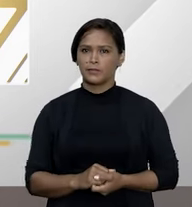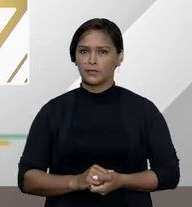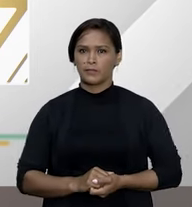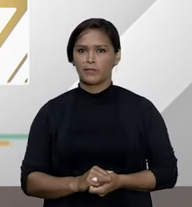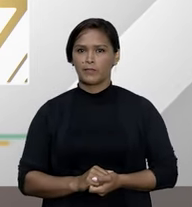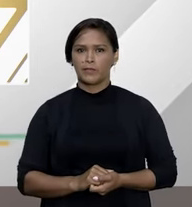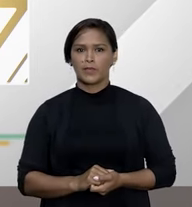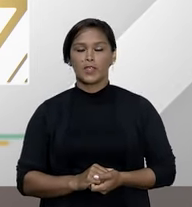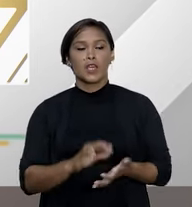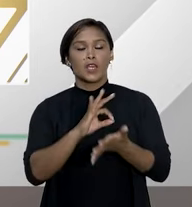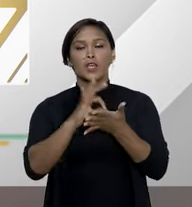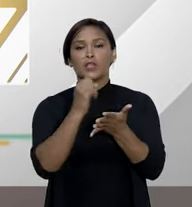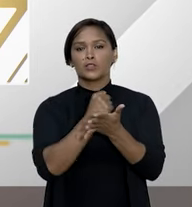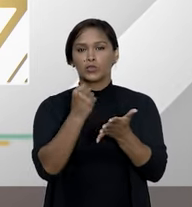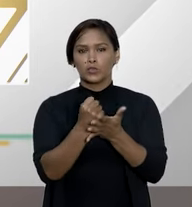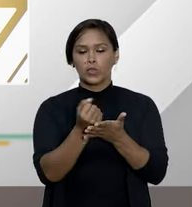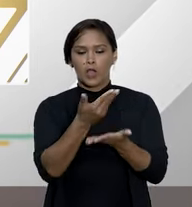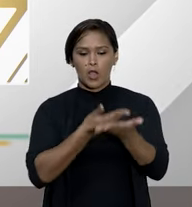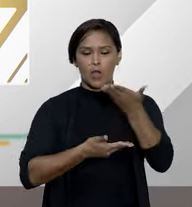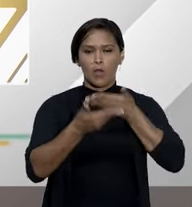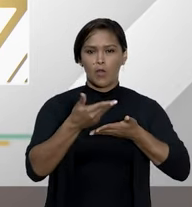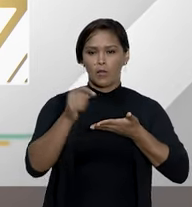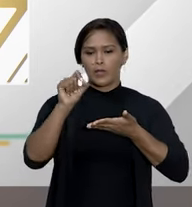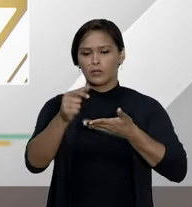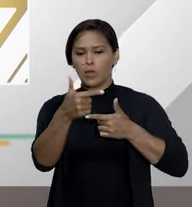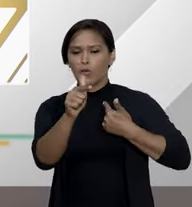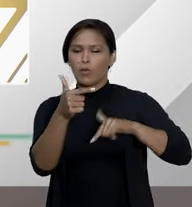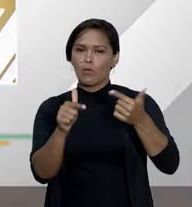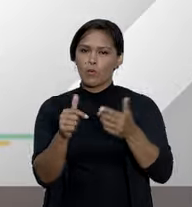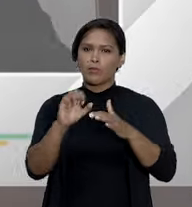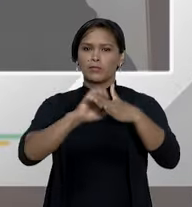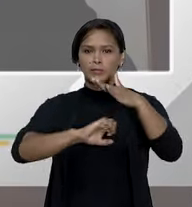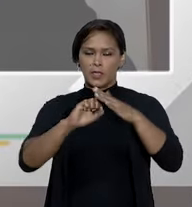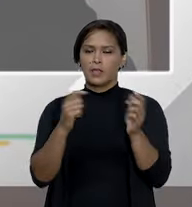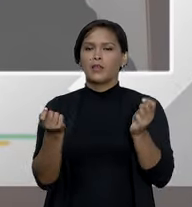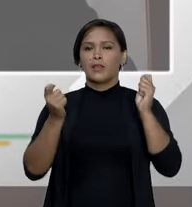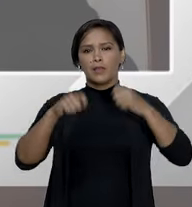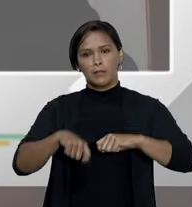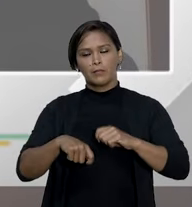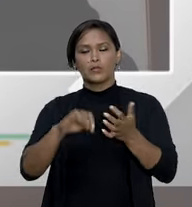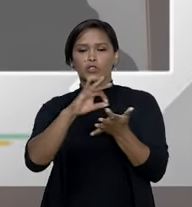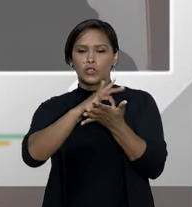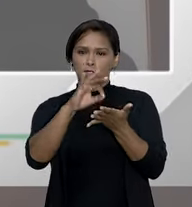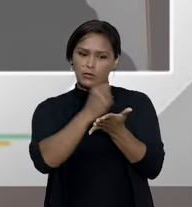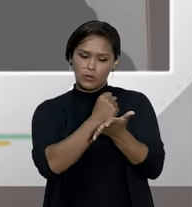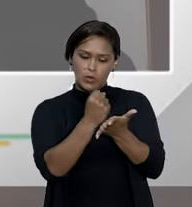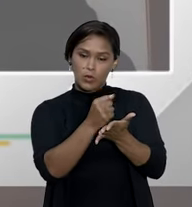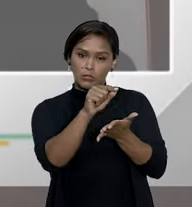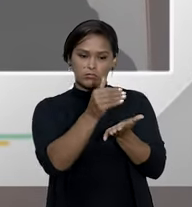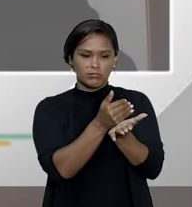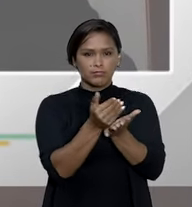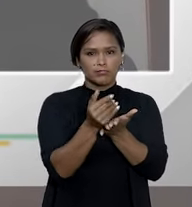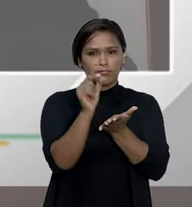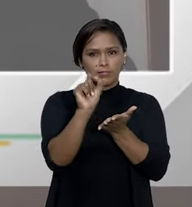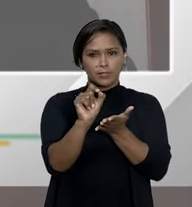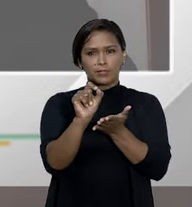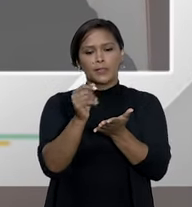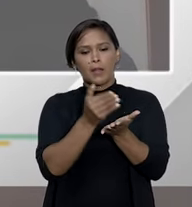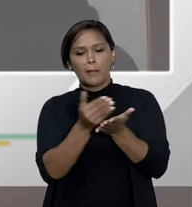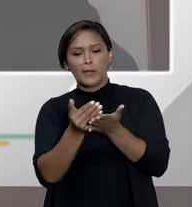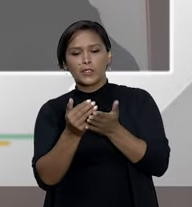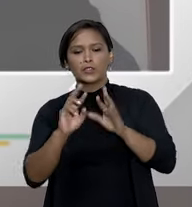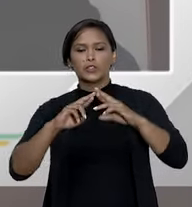nos contratos de coparticipação é possível que os planos a partir de determinadas